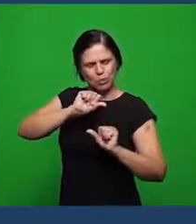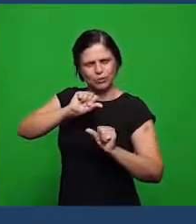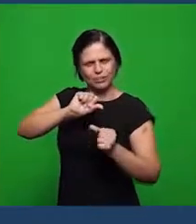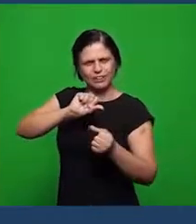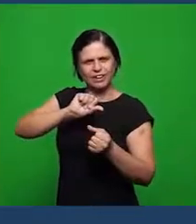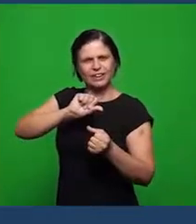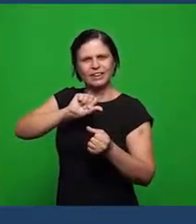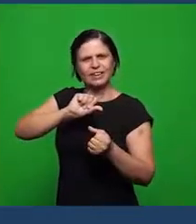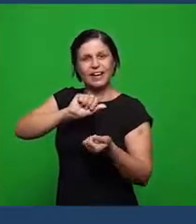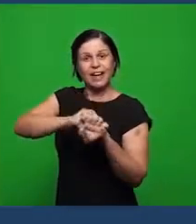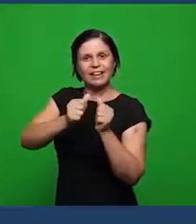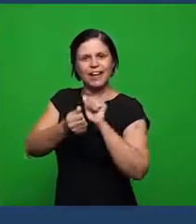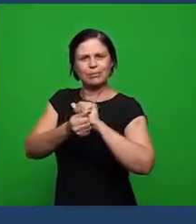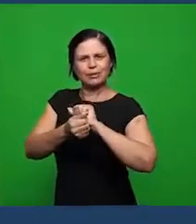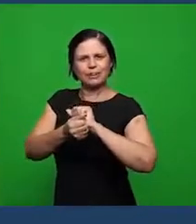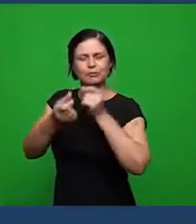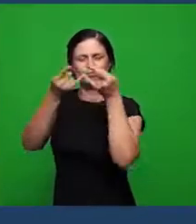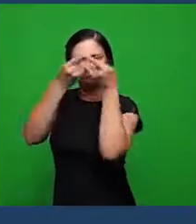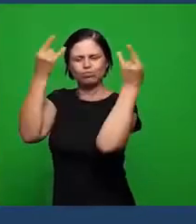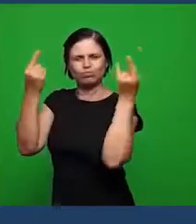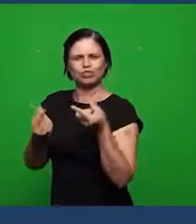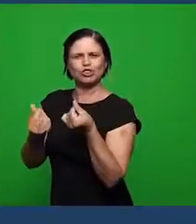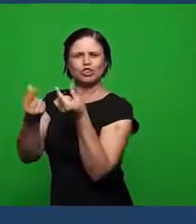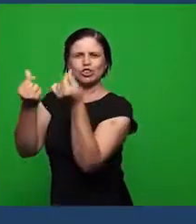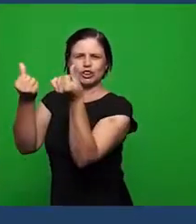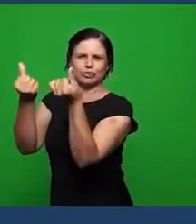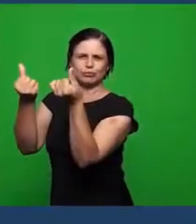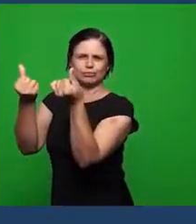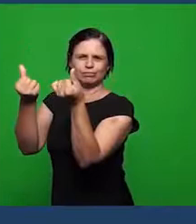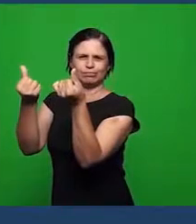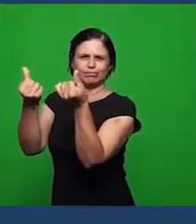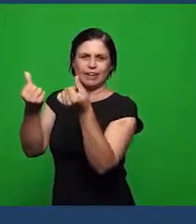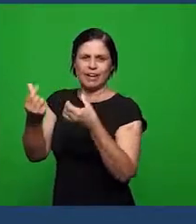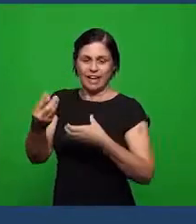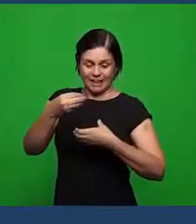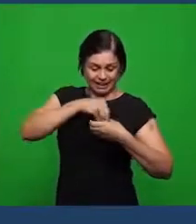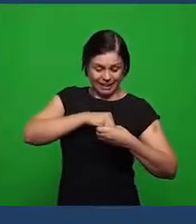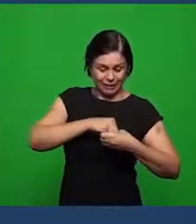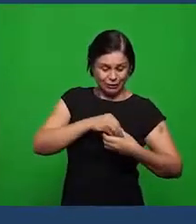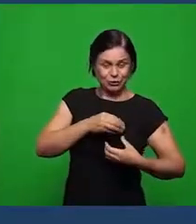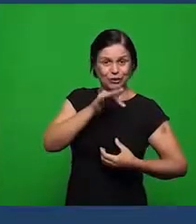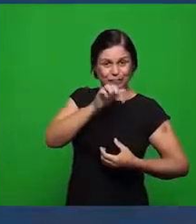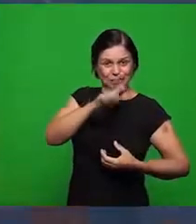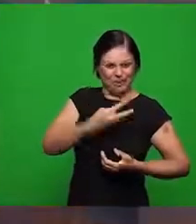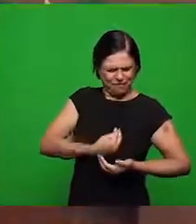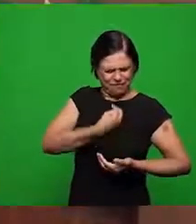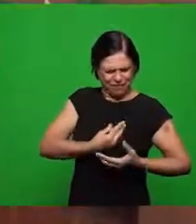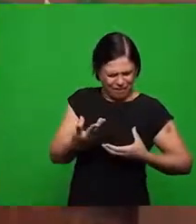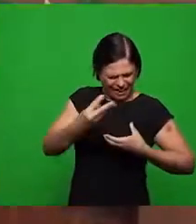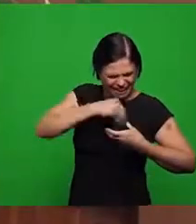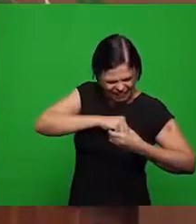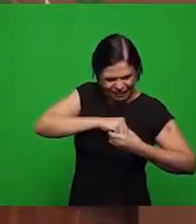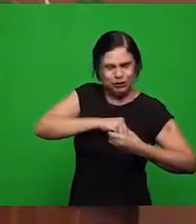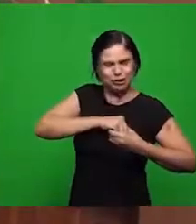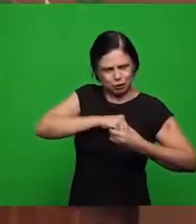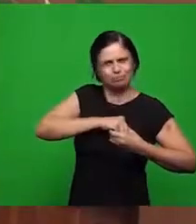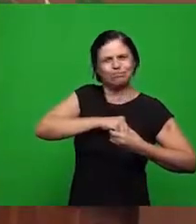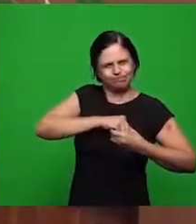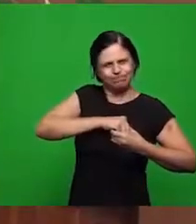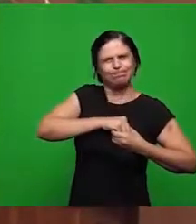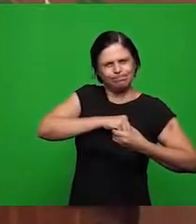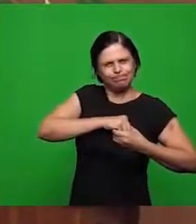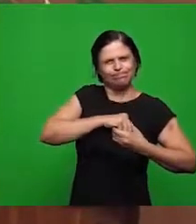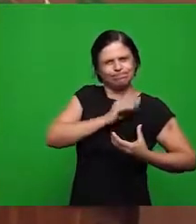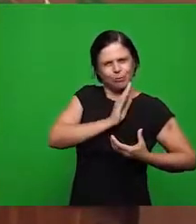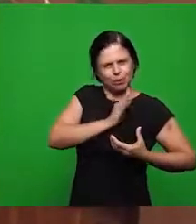fé morreu a fé viva é latente ela é interior ela está lá dentro no interior